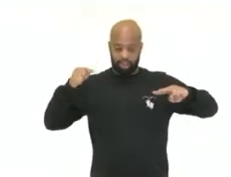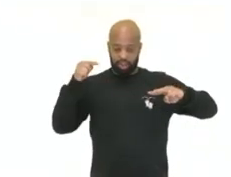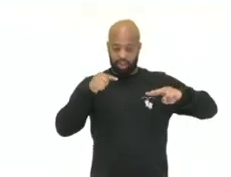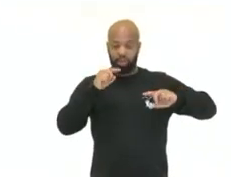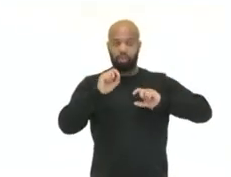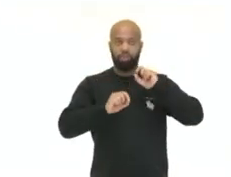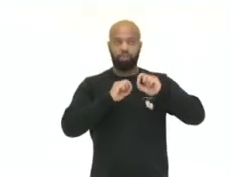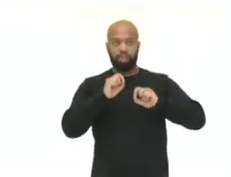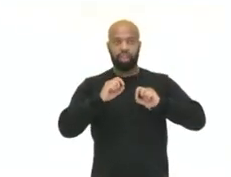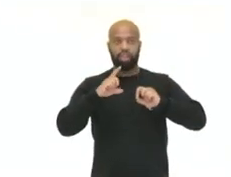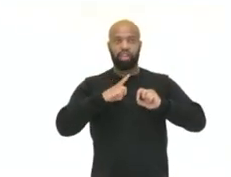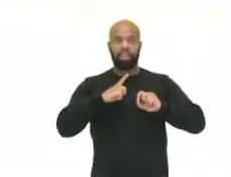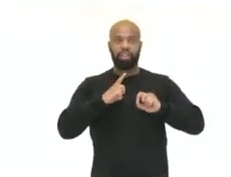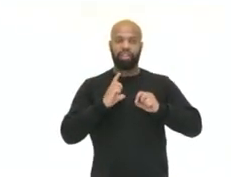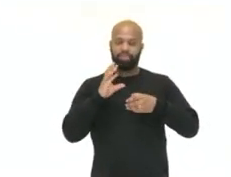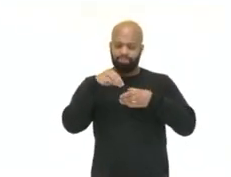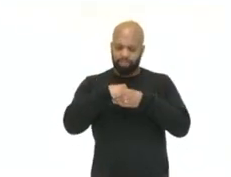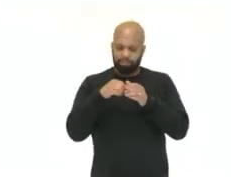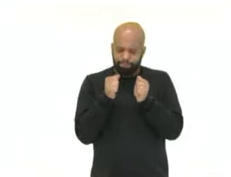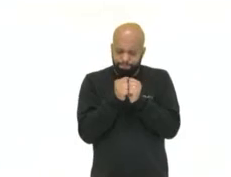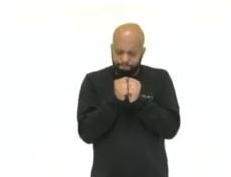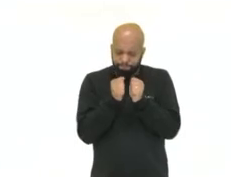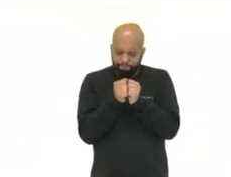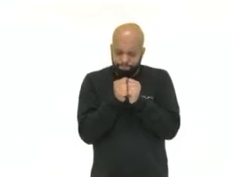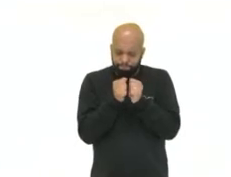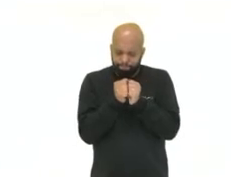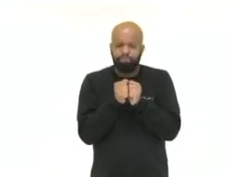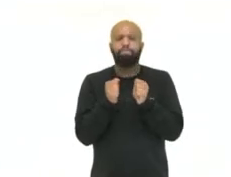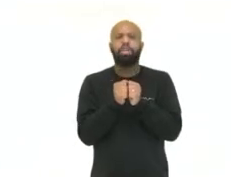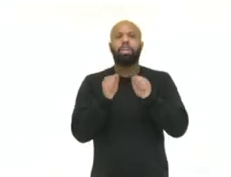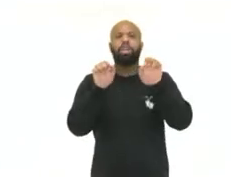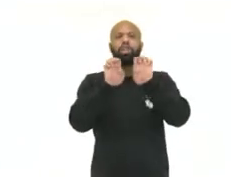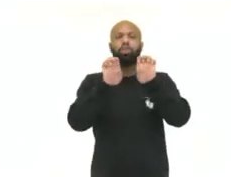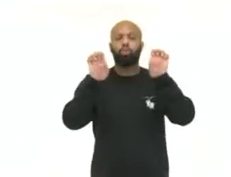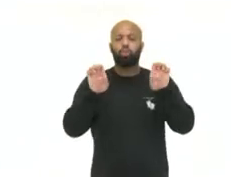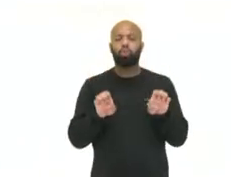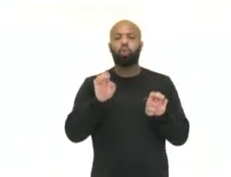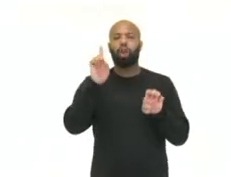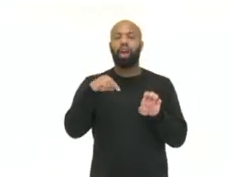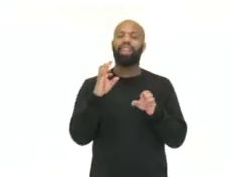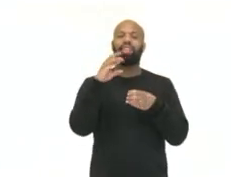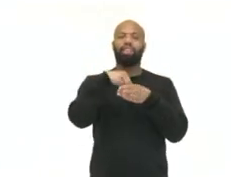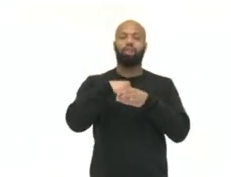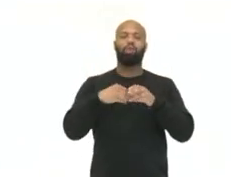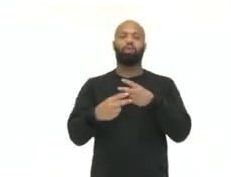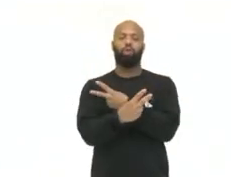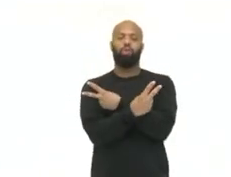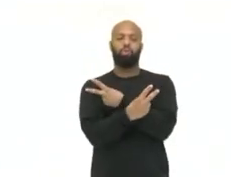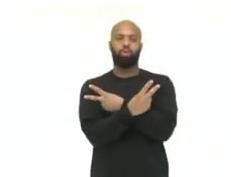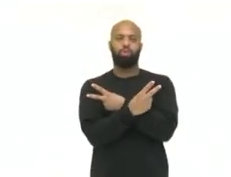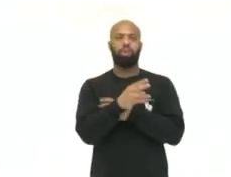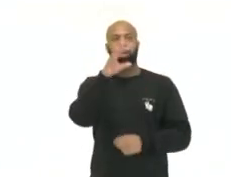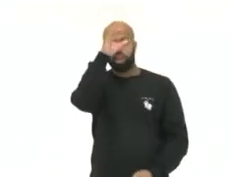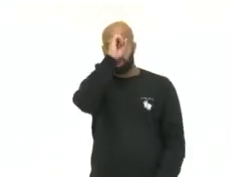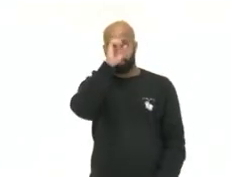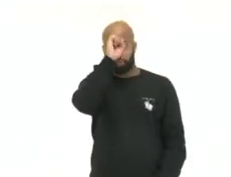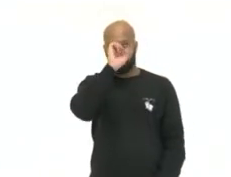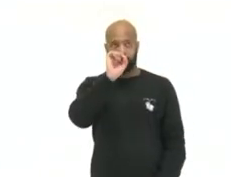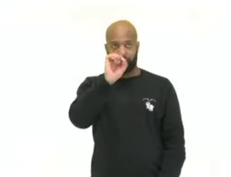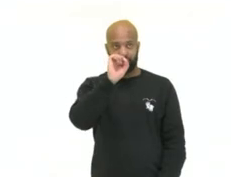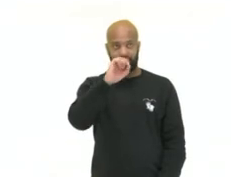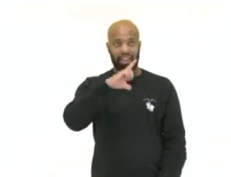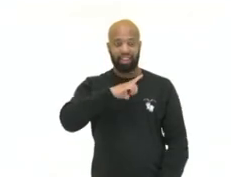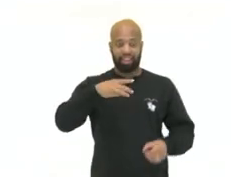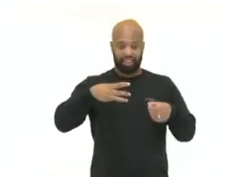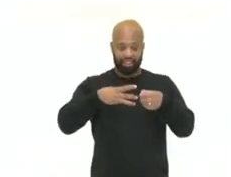compactado em estruturas que chamamos de cromossomos. Então, aprendemos que temos as